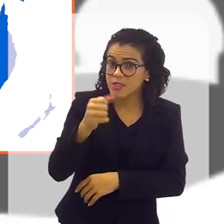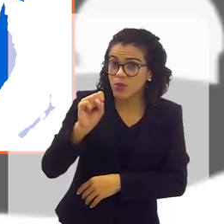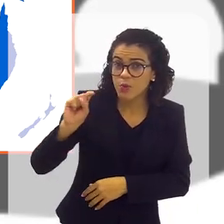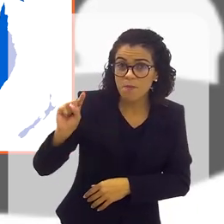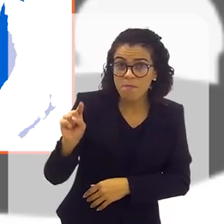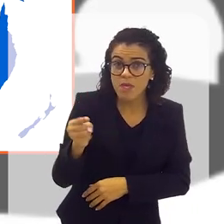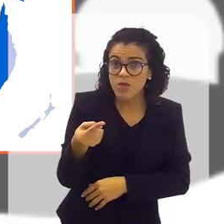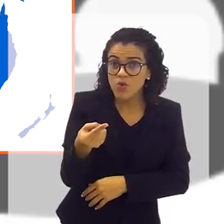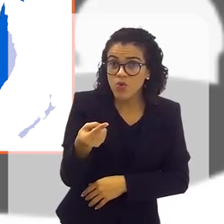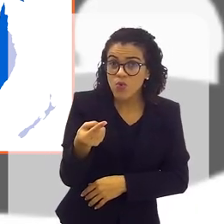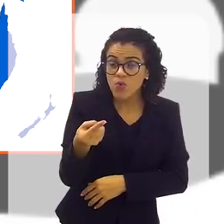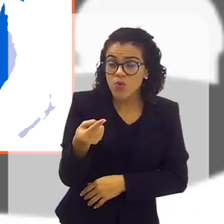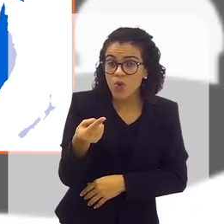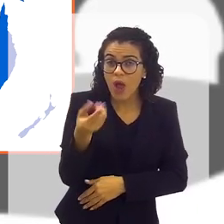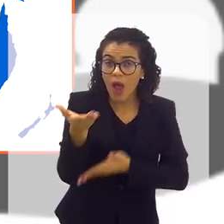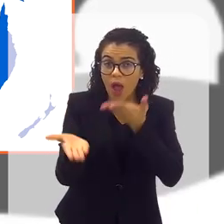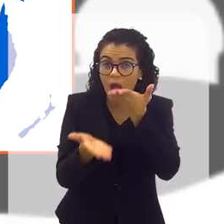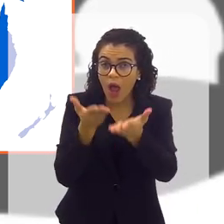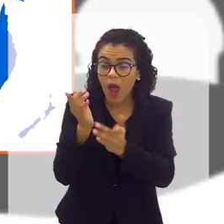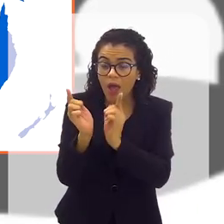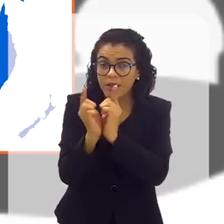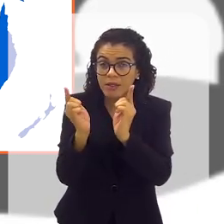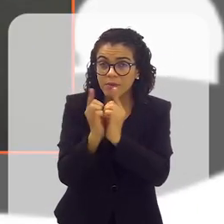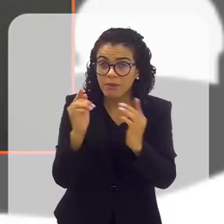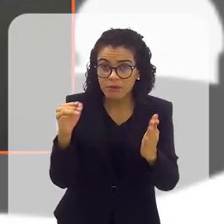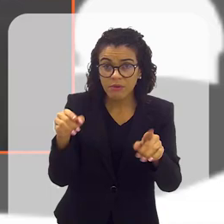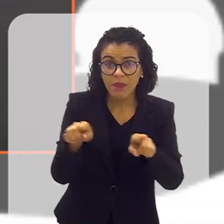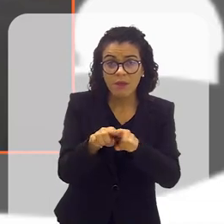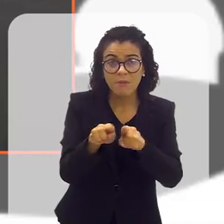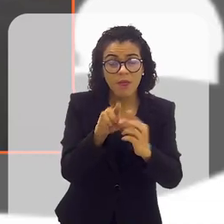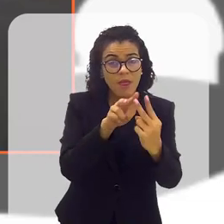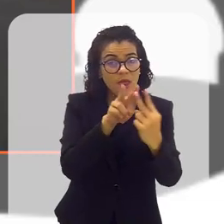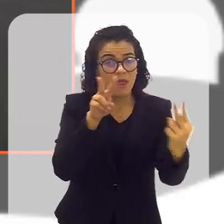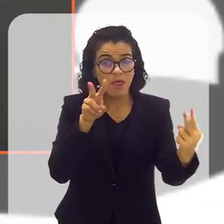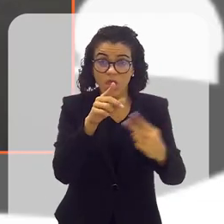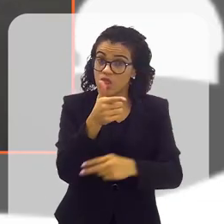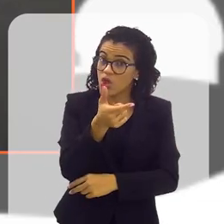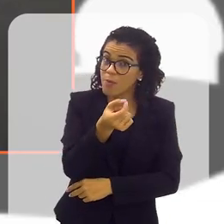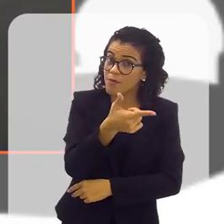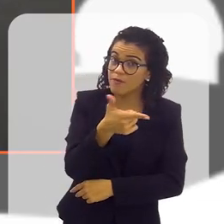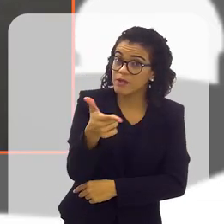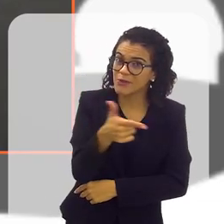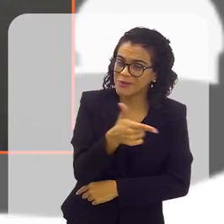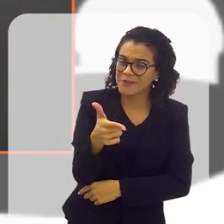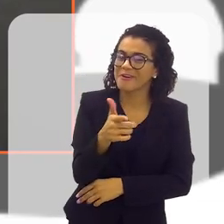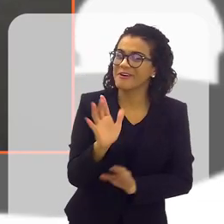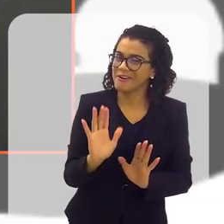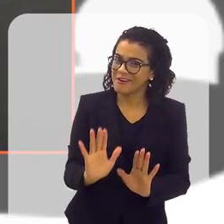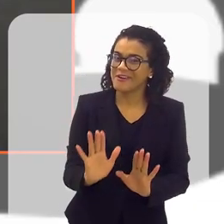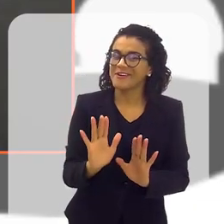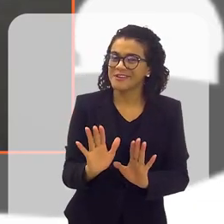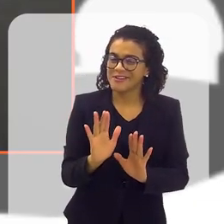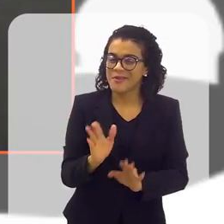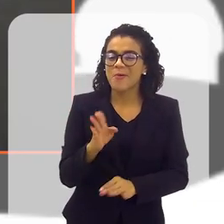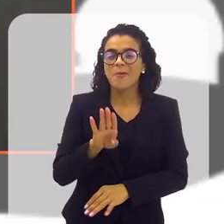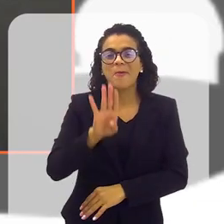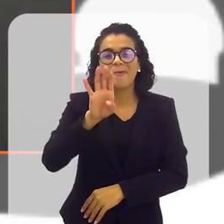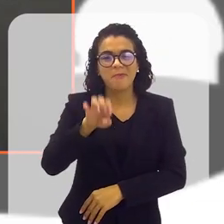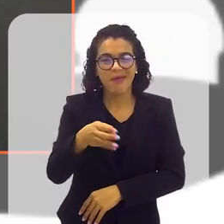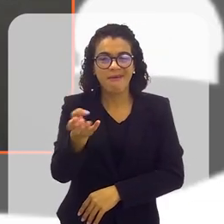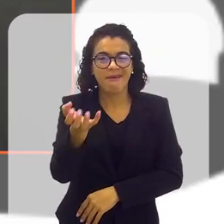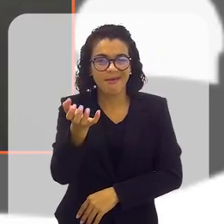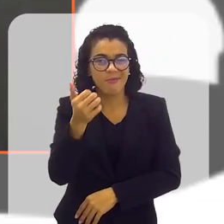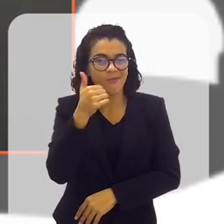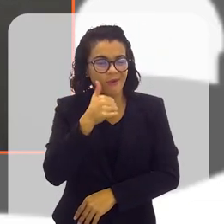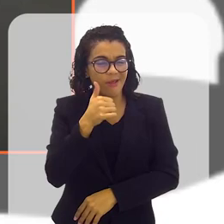mil atendimentos até 8 mil remotos? Exatamente, em 2022, o Bem Querer